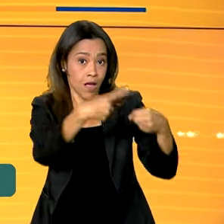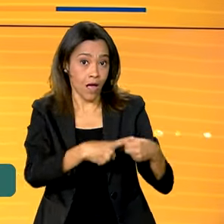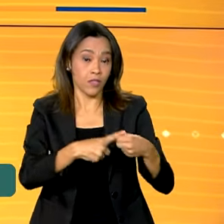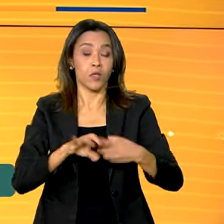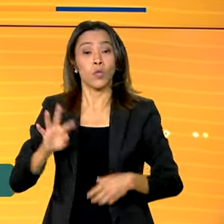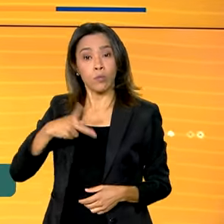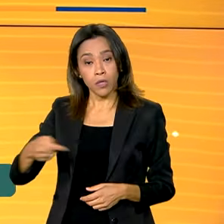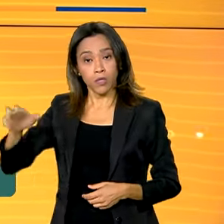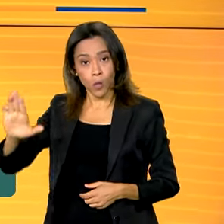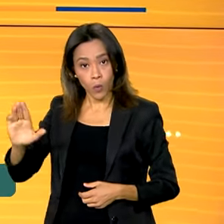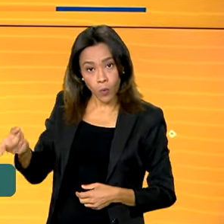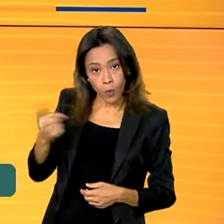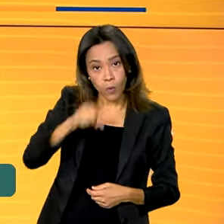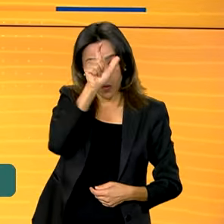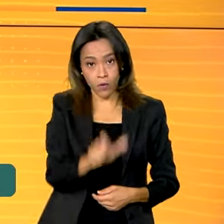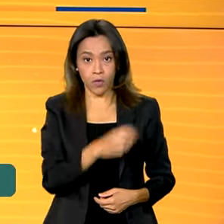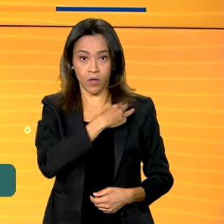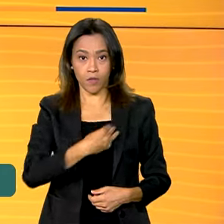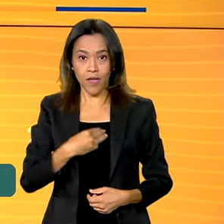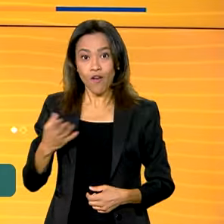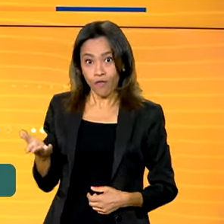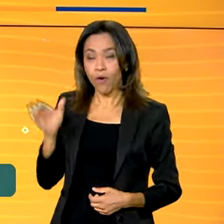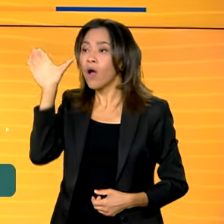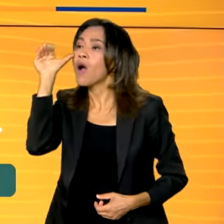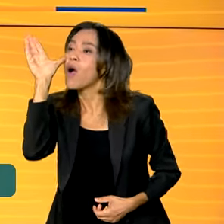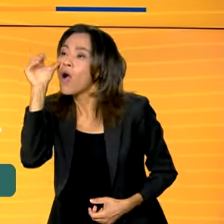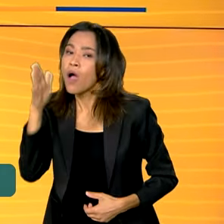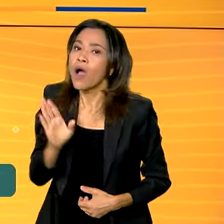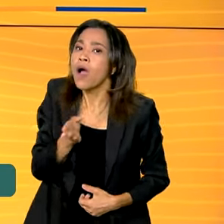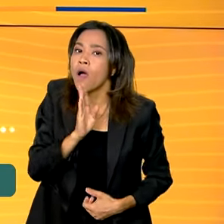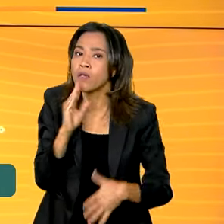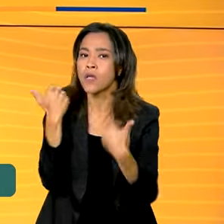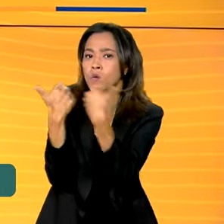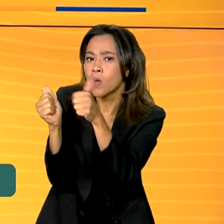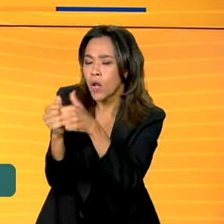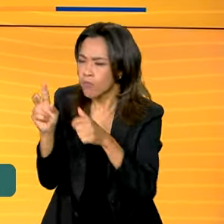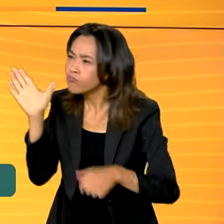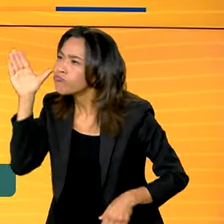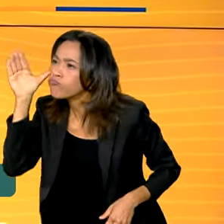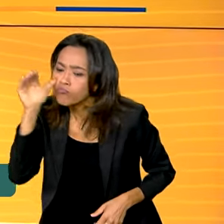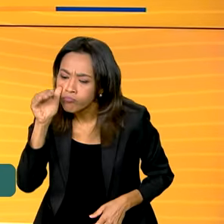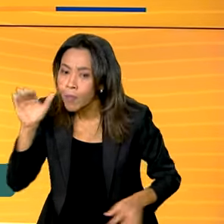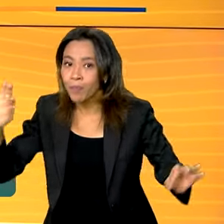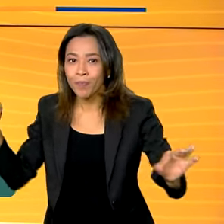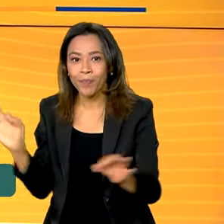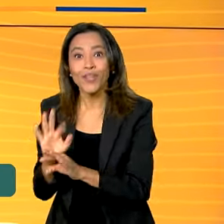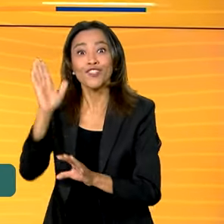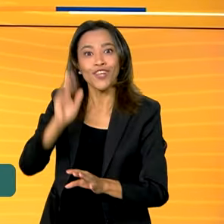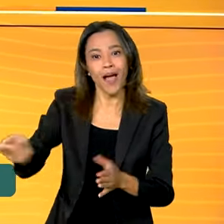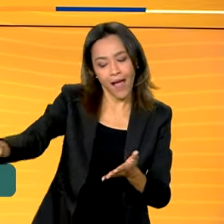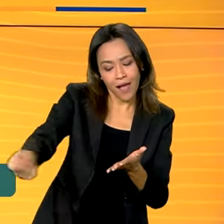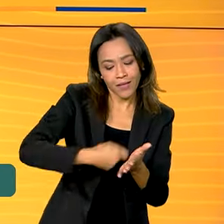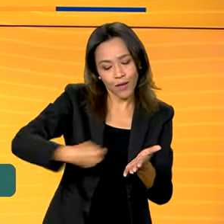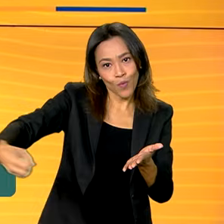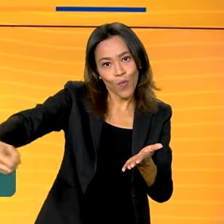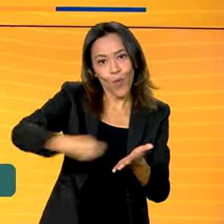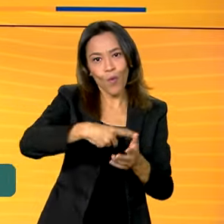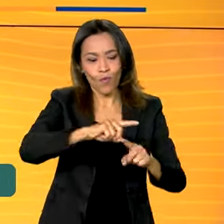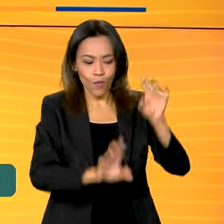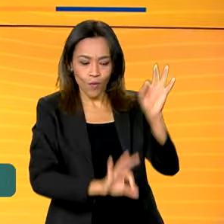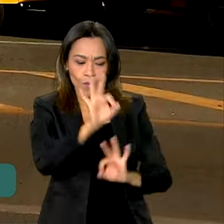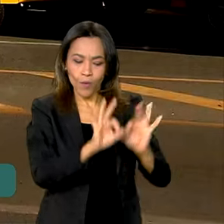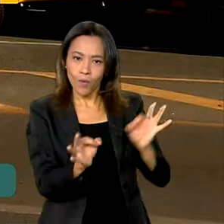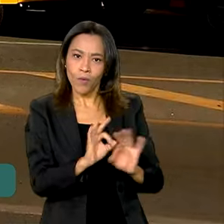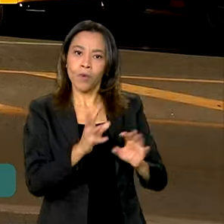e o ministro da Educação, Camilo Santana, conheceram os ônibus em Brasília, depois de assinarem o novo Plano Nacional de Educação.